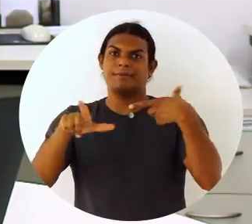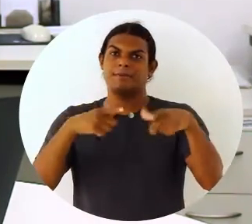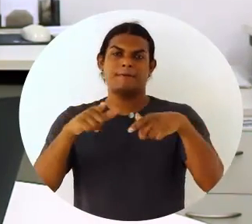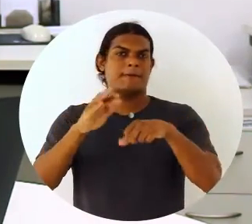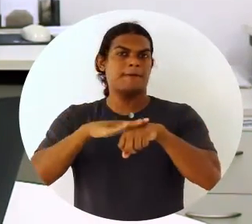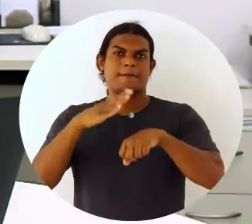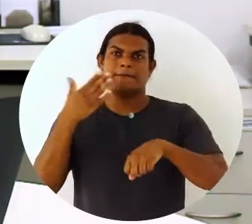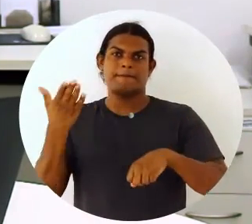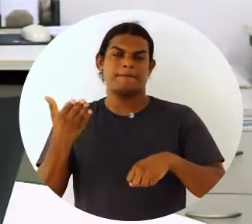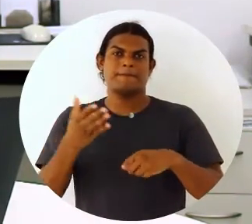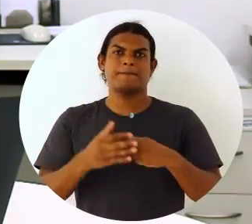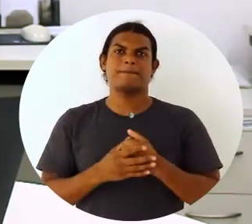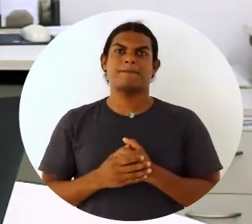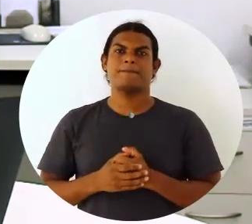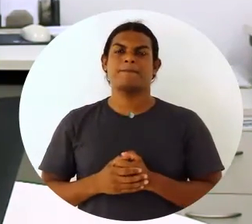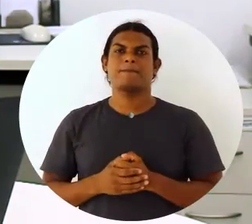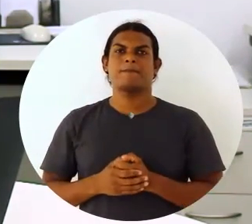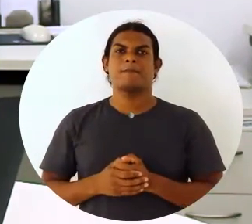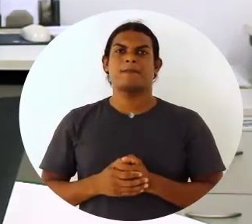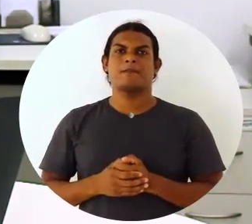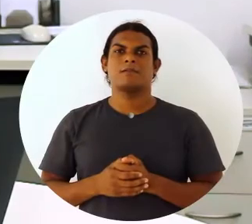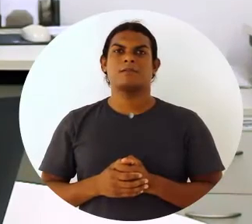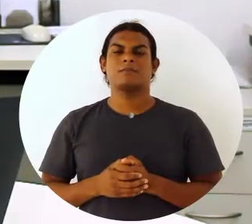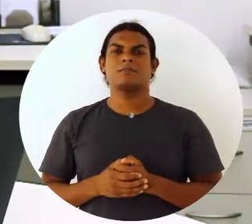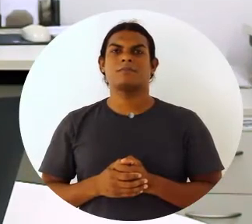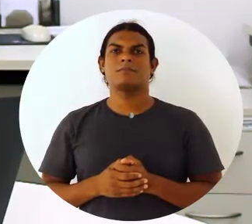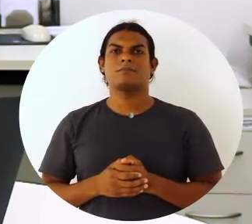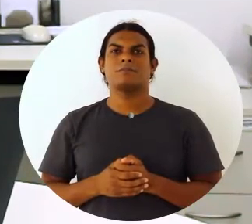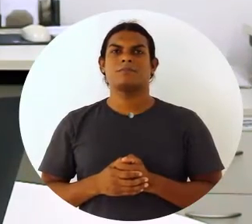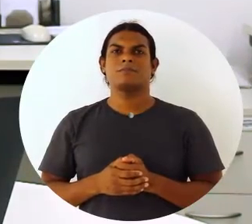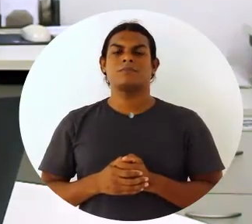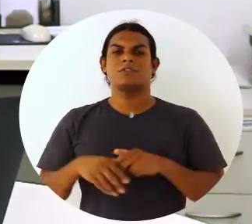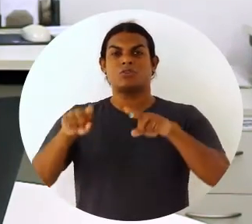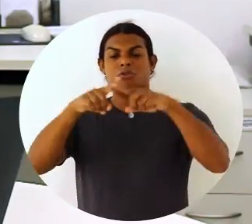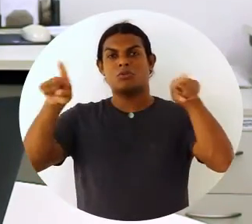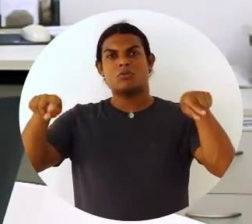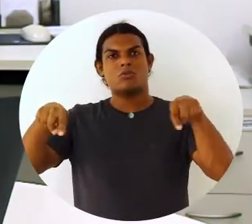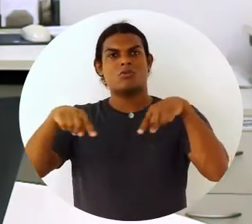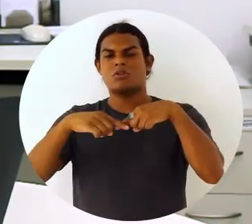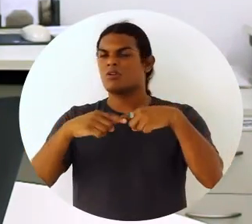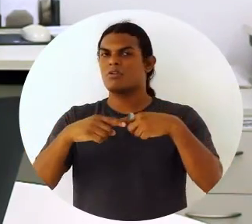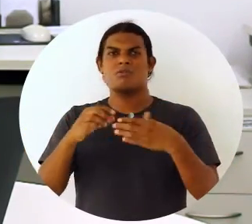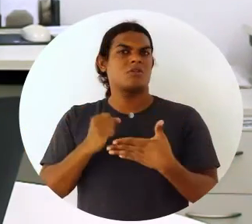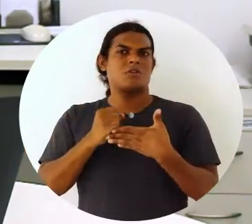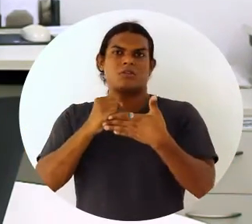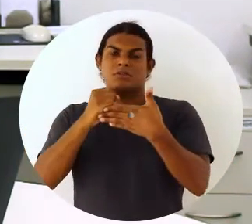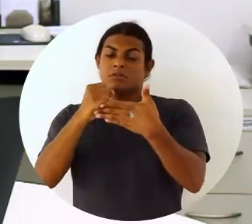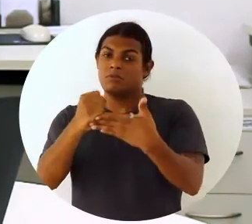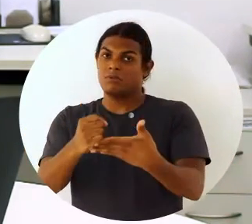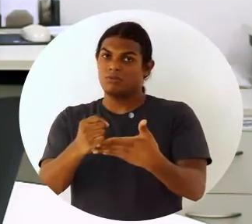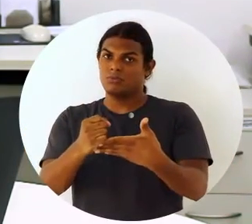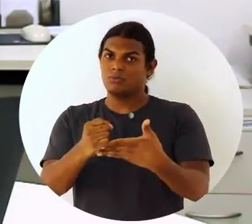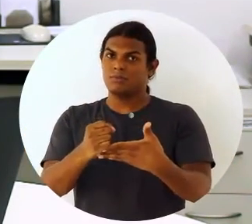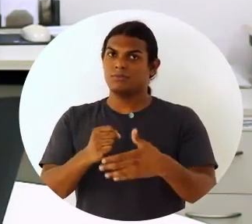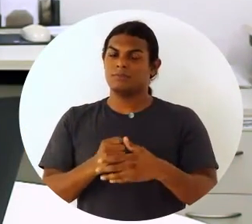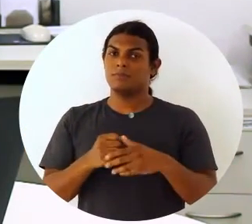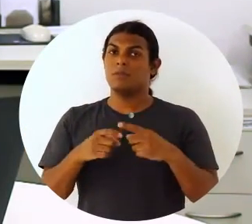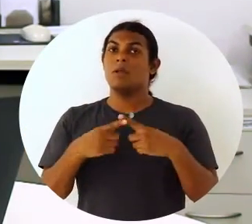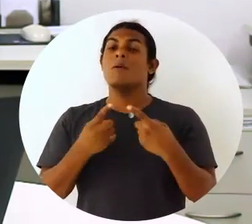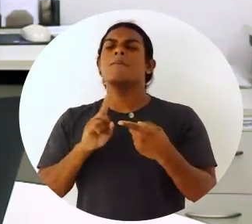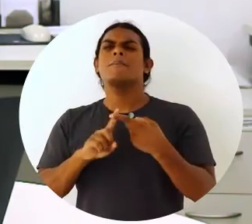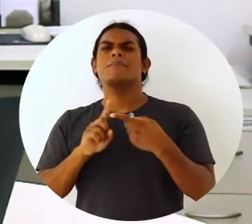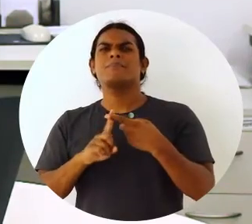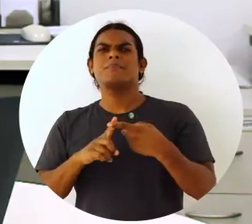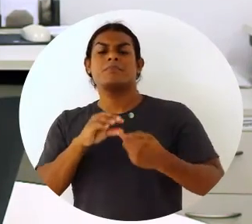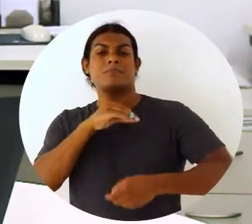para aquilo que, de fato, motiva o funcionário. Uma estrutura física não é um fator motivador na visão de Hasberg. Até um salário, que